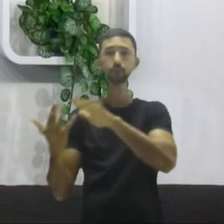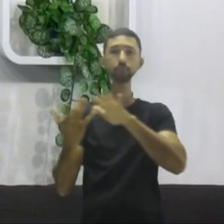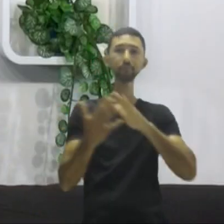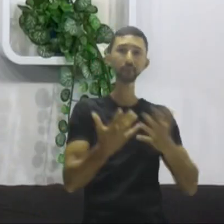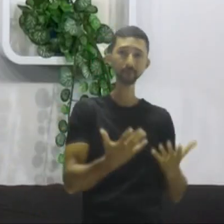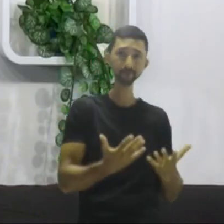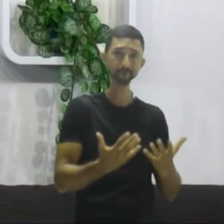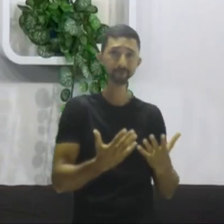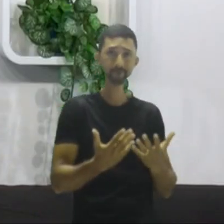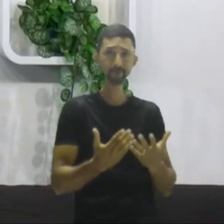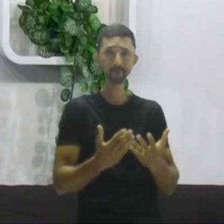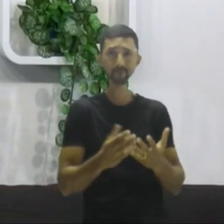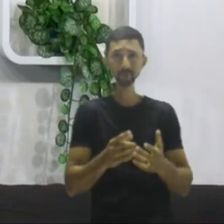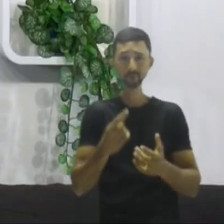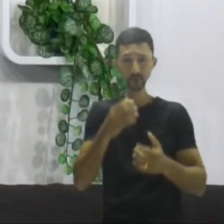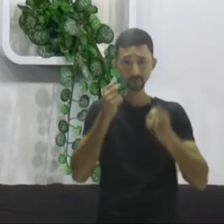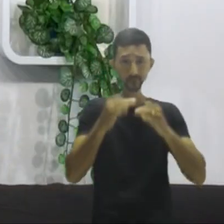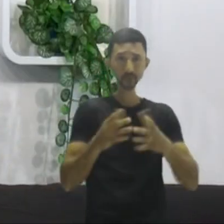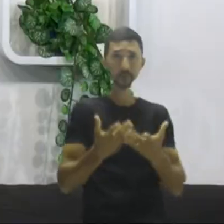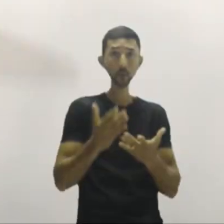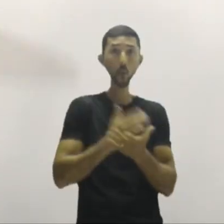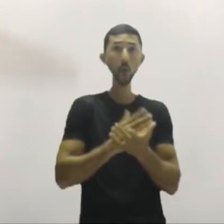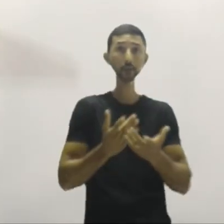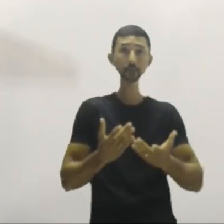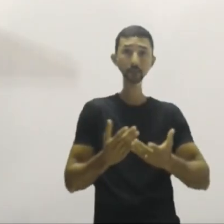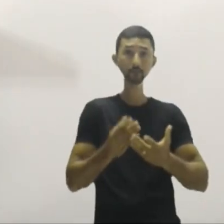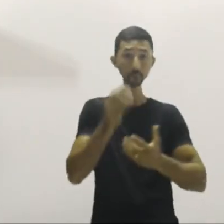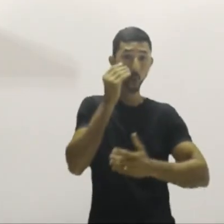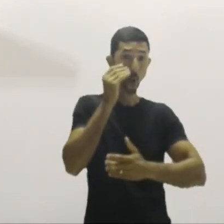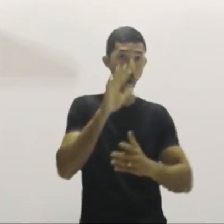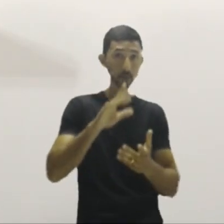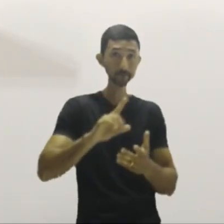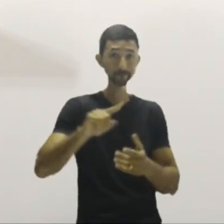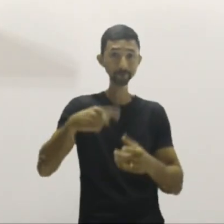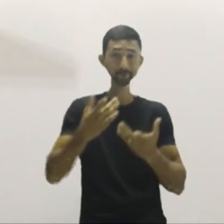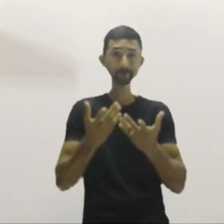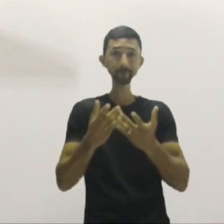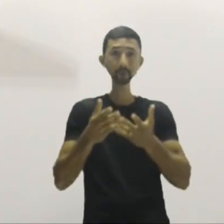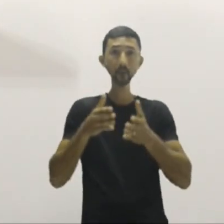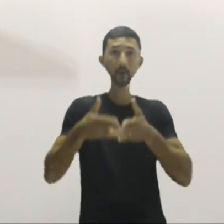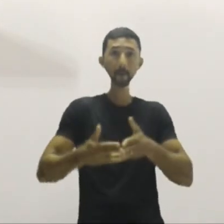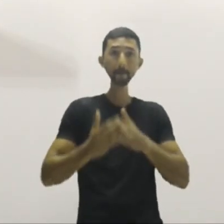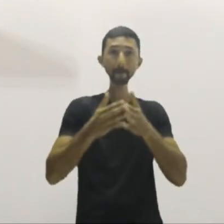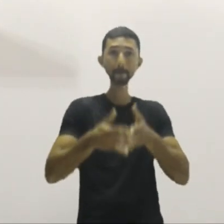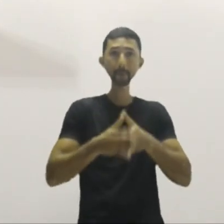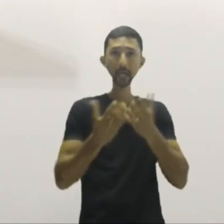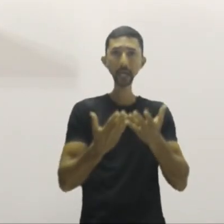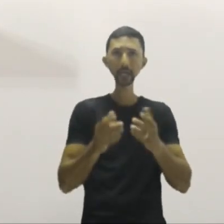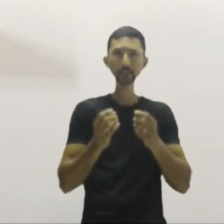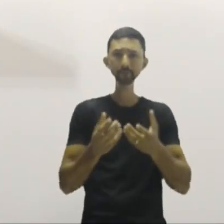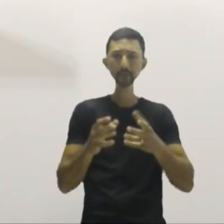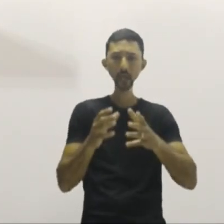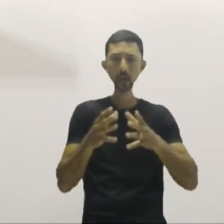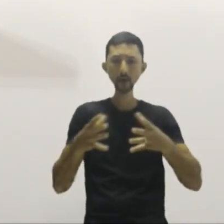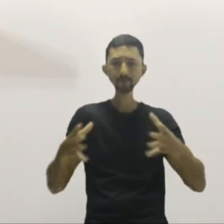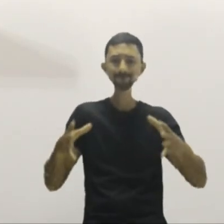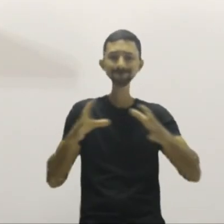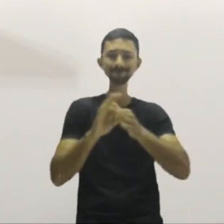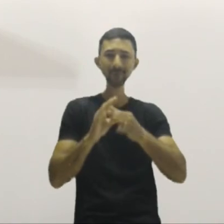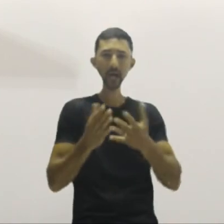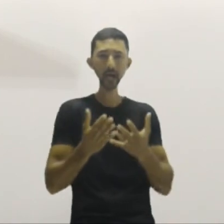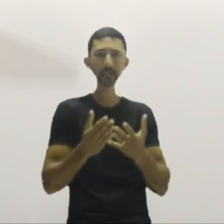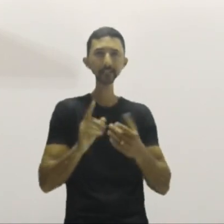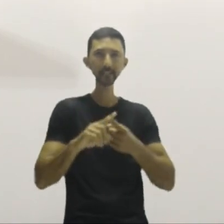você disse que também os terroristas eram imigrantes, mas aqui tem um outro fator. Acredita-se, associa-se,